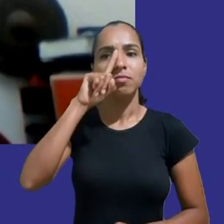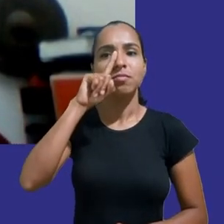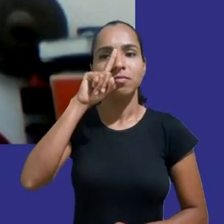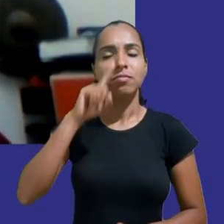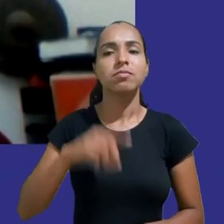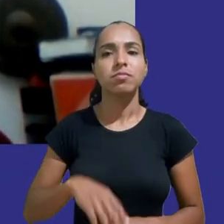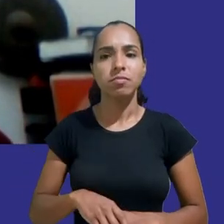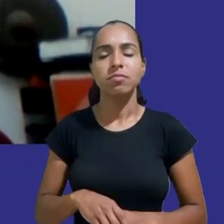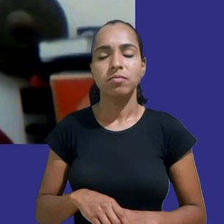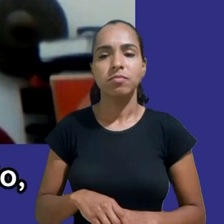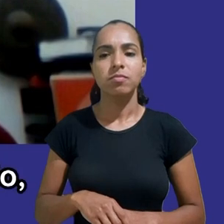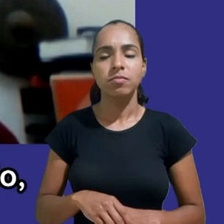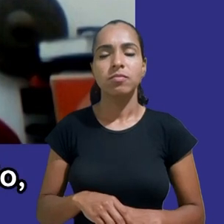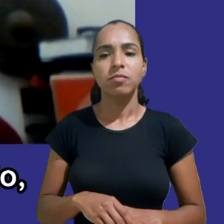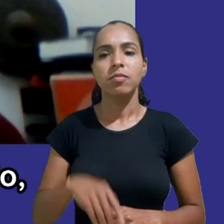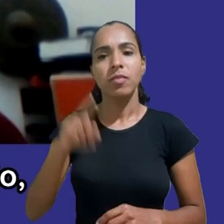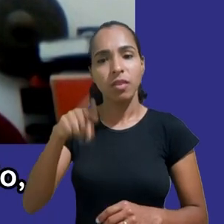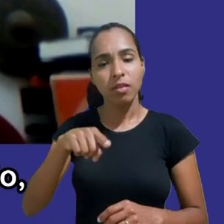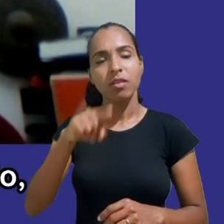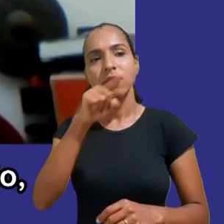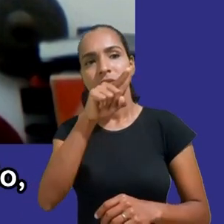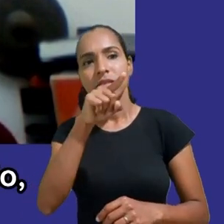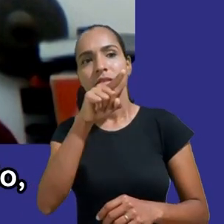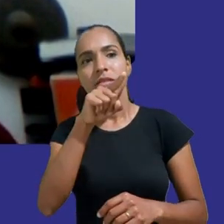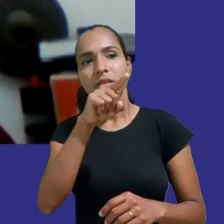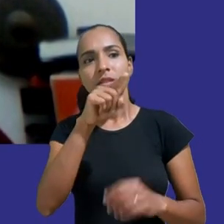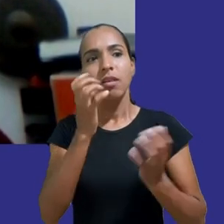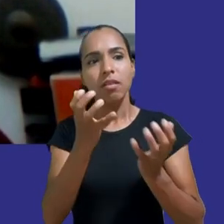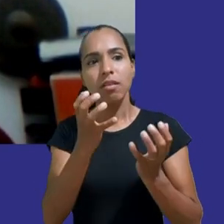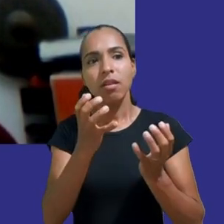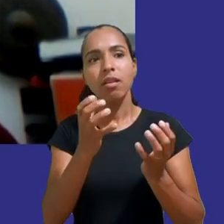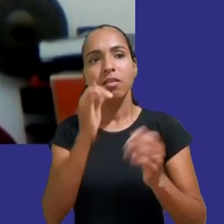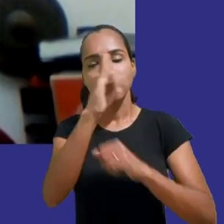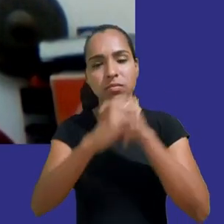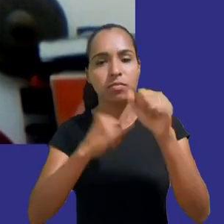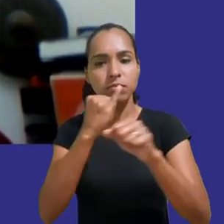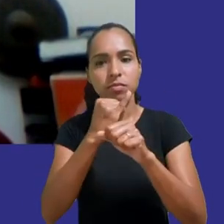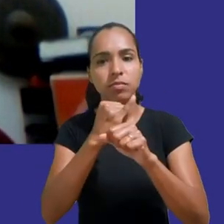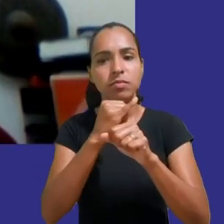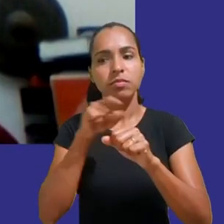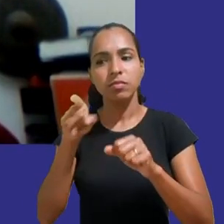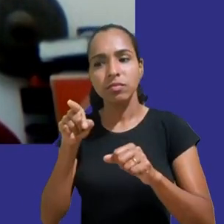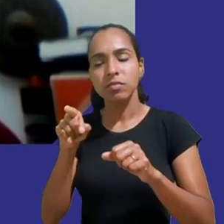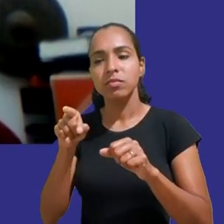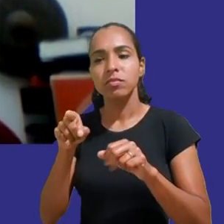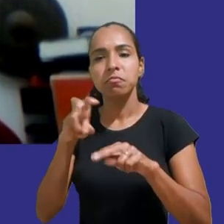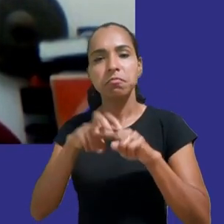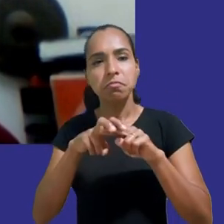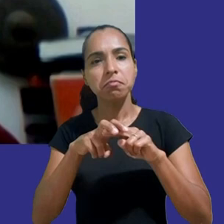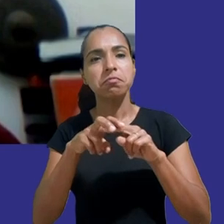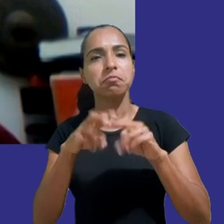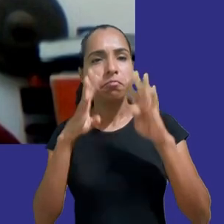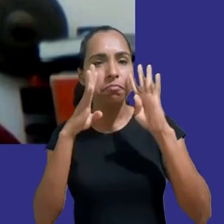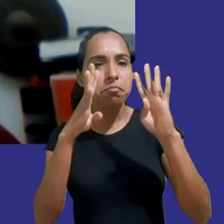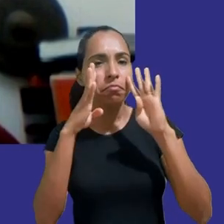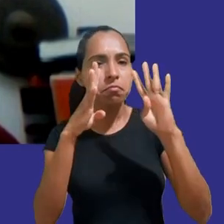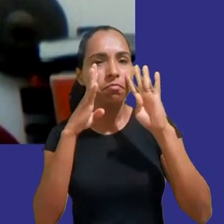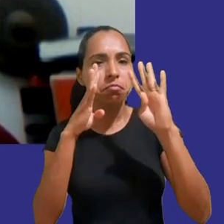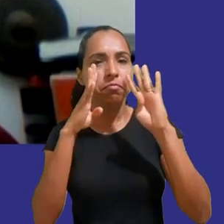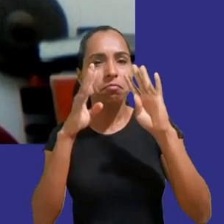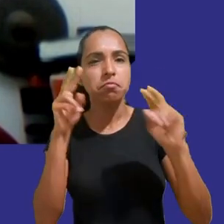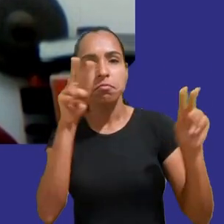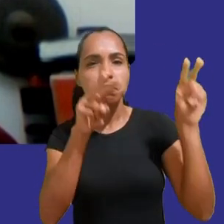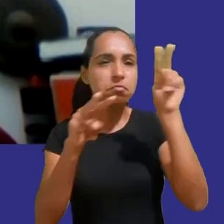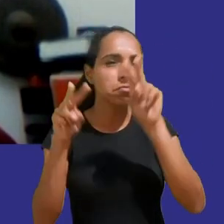a atenção do usuário ao monetizarem a atenção do usuário mostrando publicidade e mantendo-os conectados estão